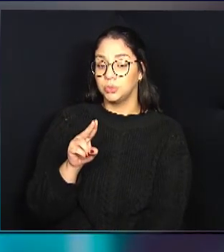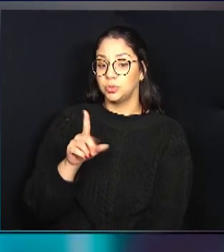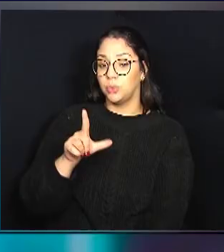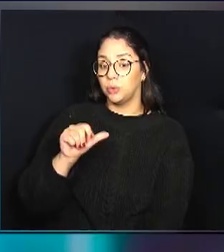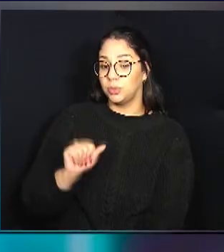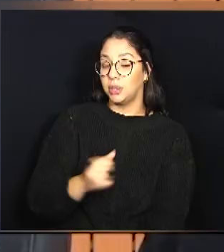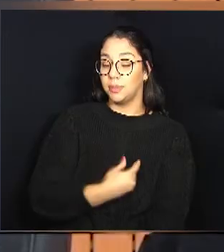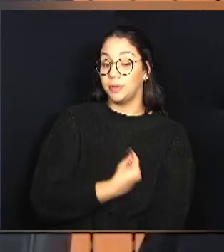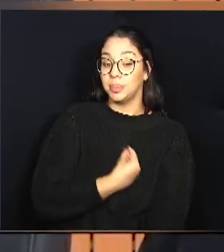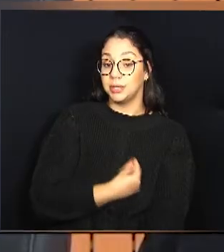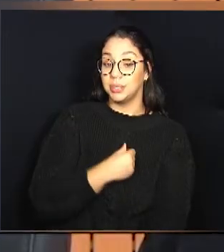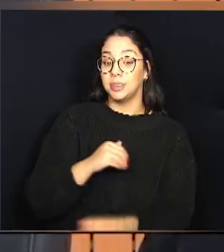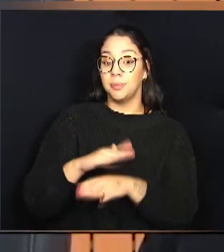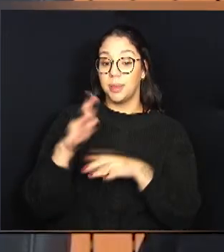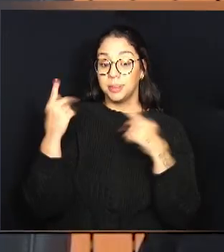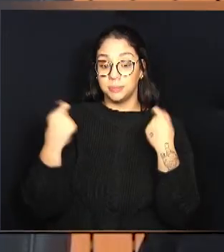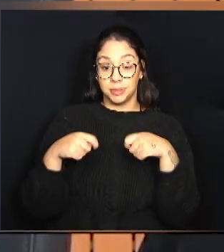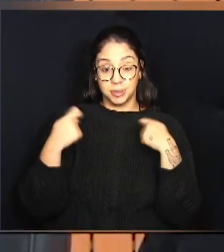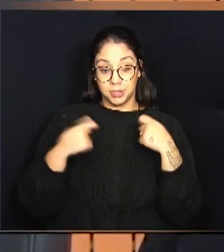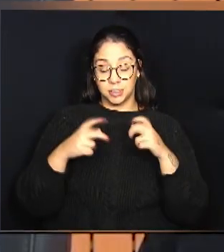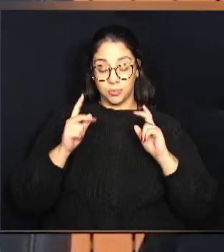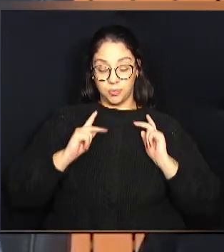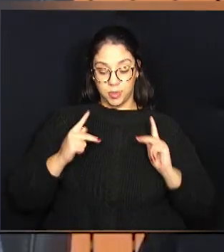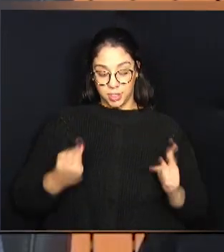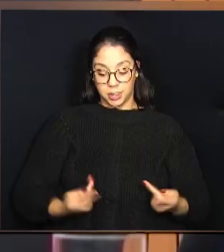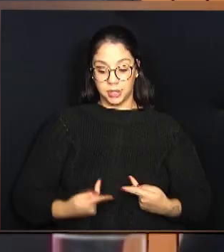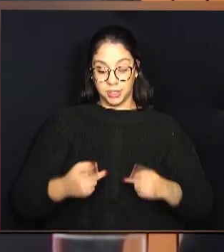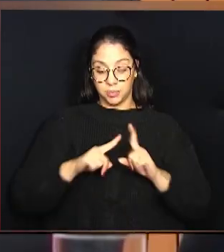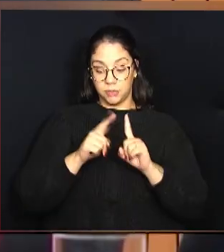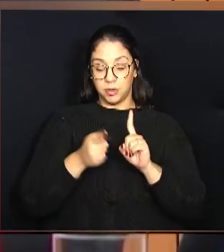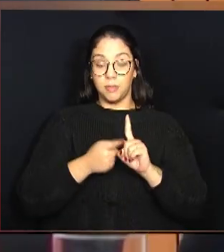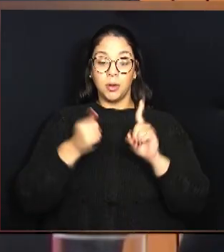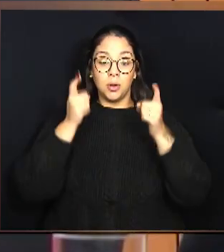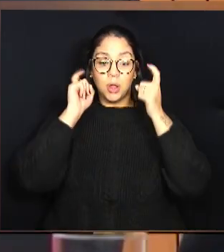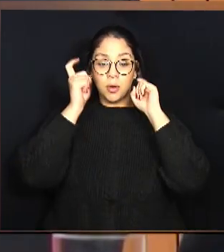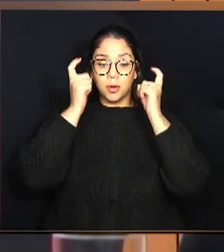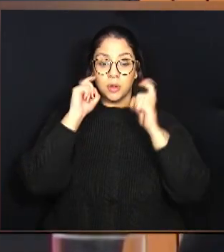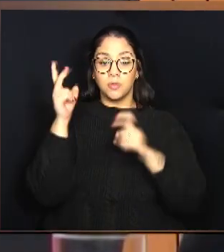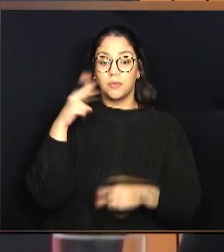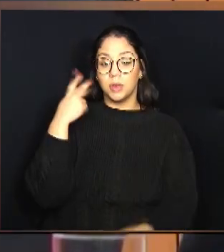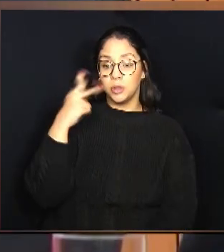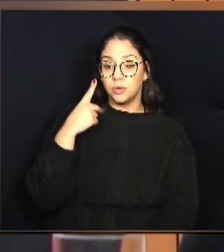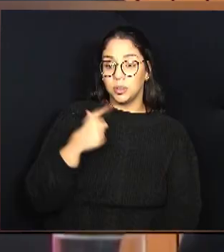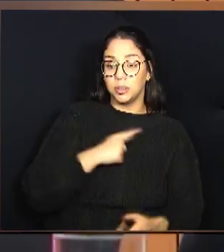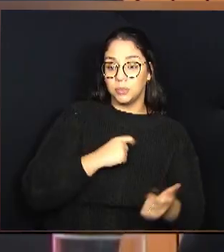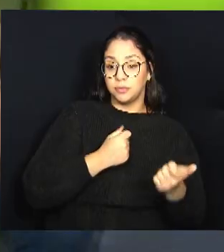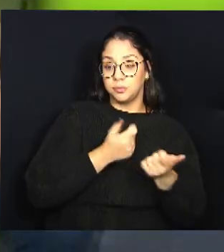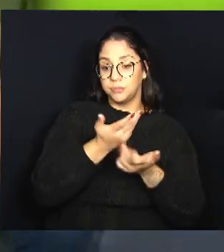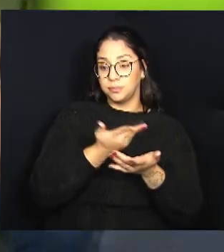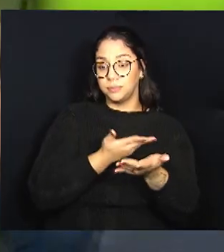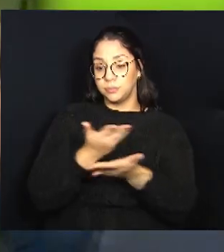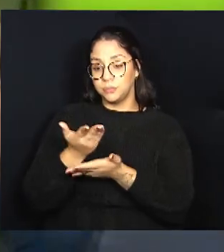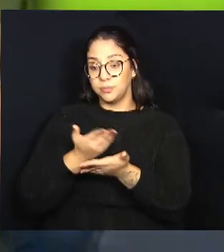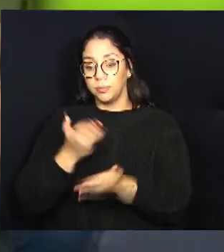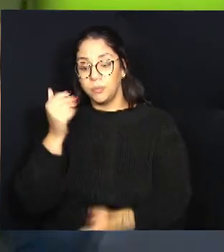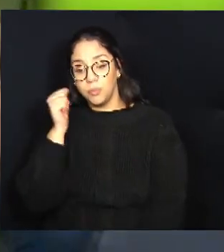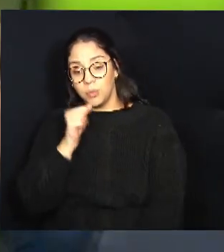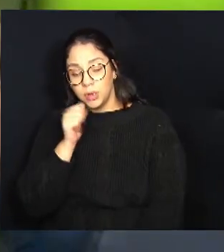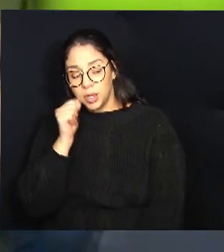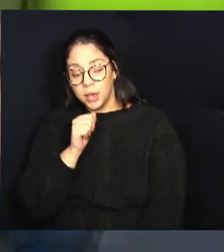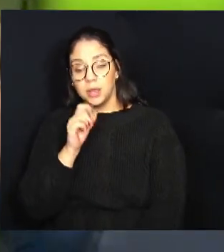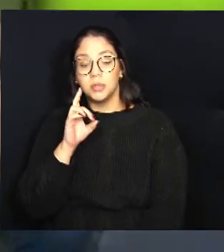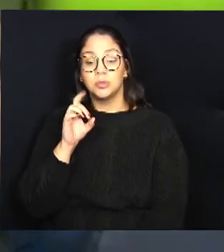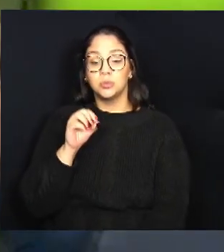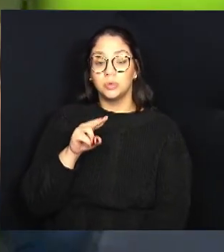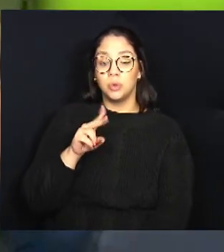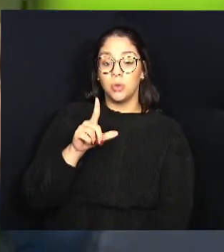das doulas se mostra cada vez mais necessária para a humanização do parto. Durante a reunião, os vereadores ouviram relatos